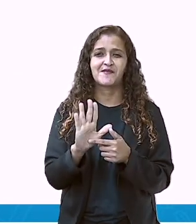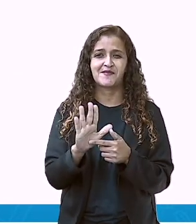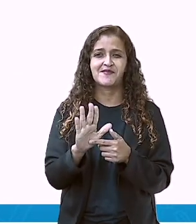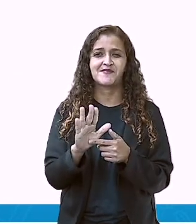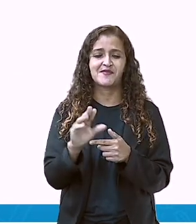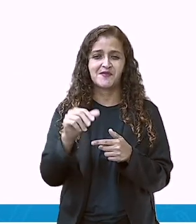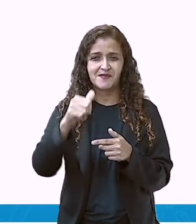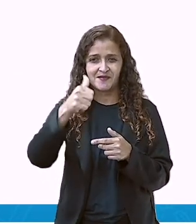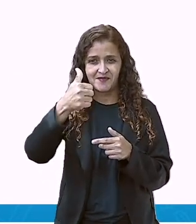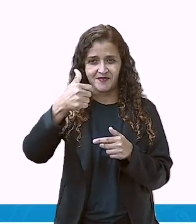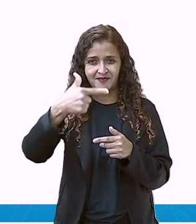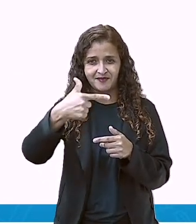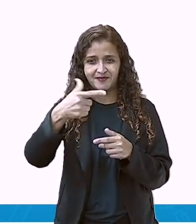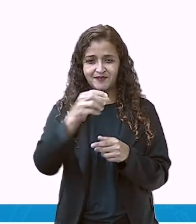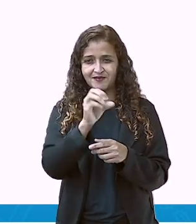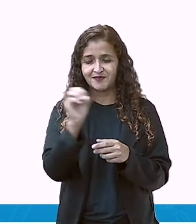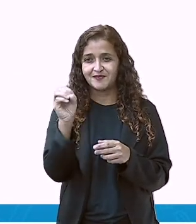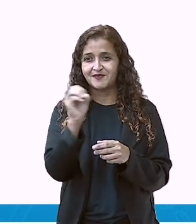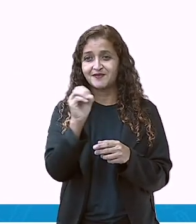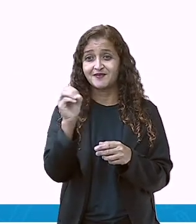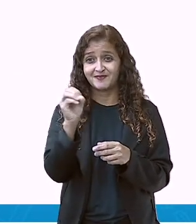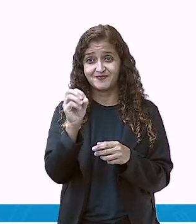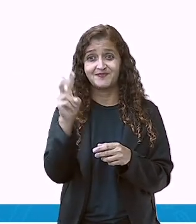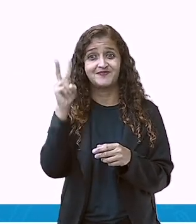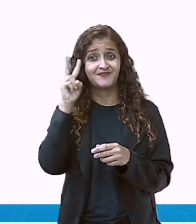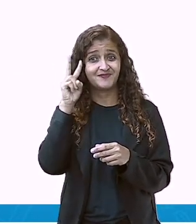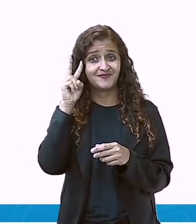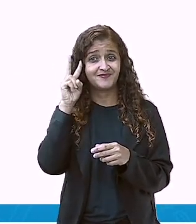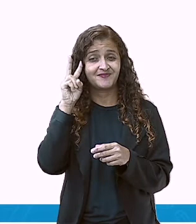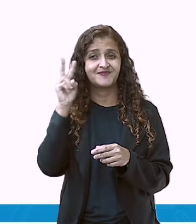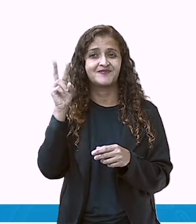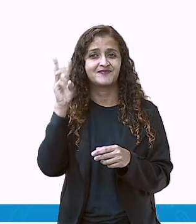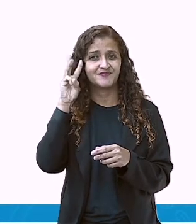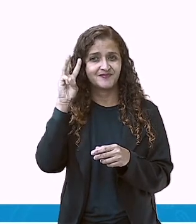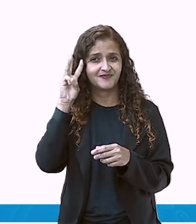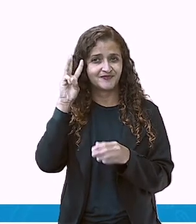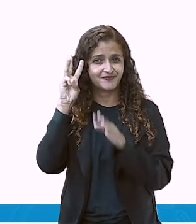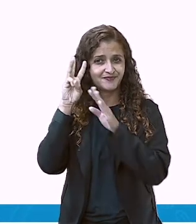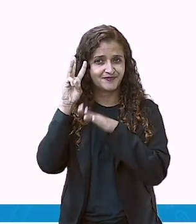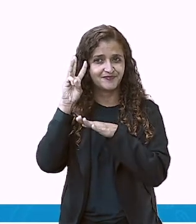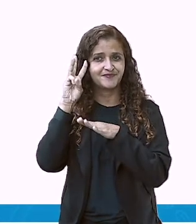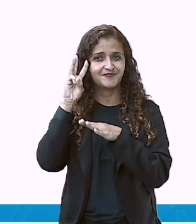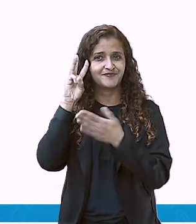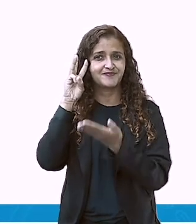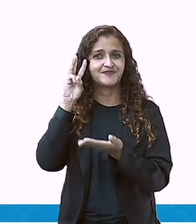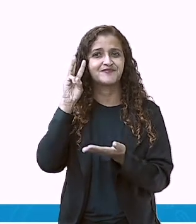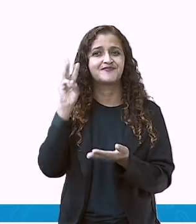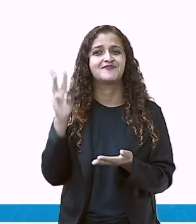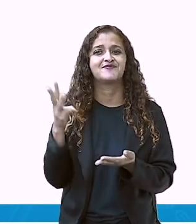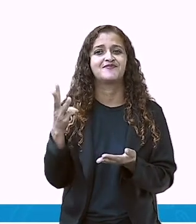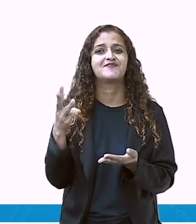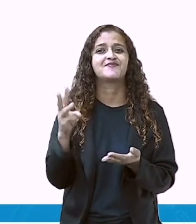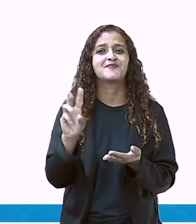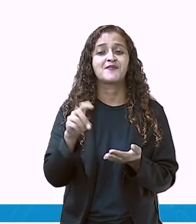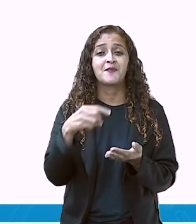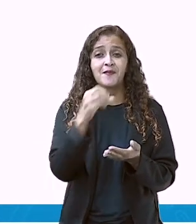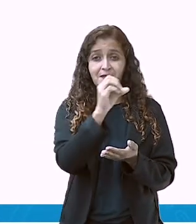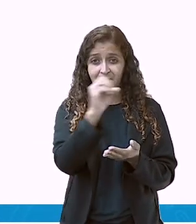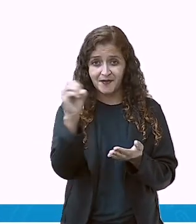dia doze de outubro vai cair numa terça-feira. E o próximo mês? Vamos ver? Outubro é o